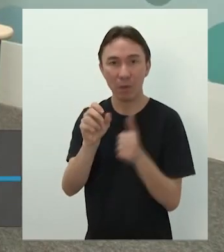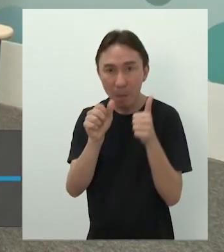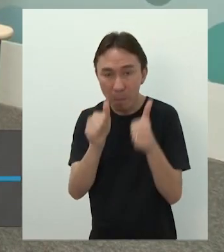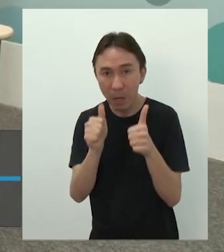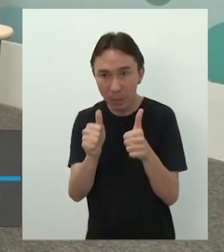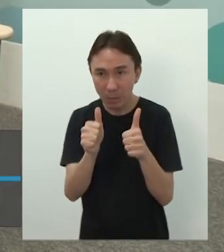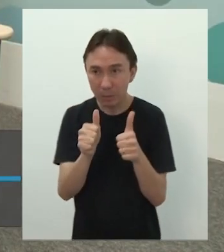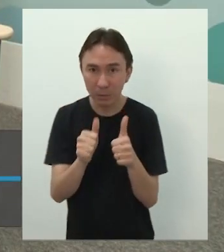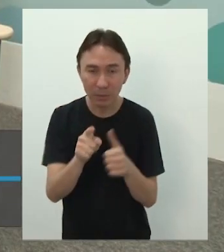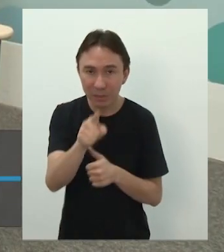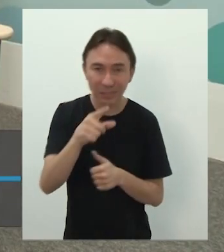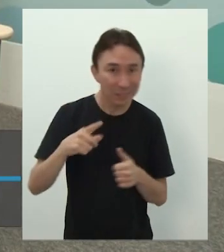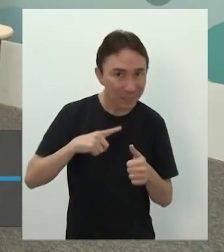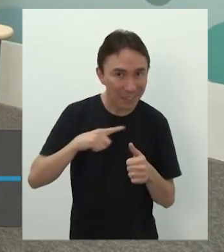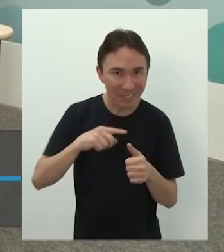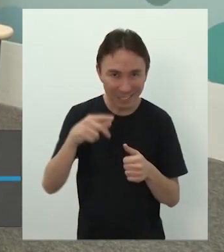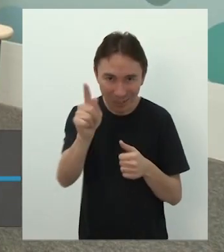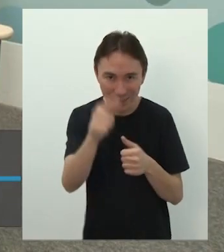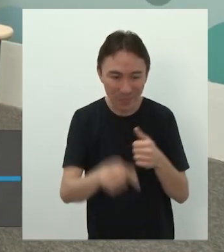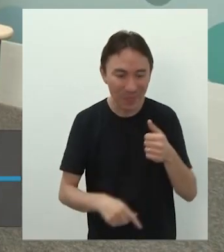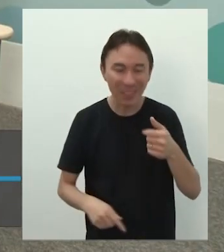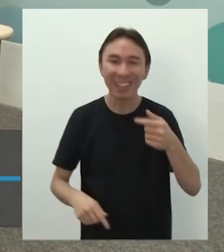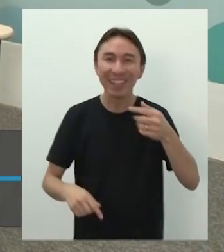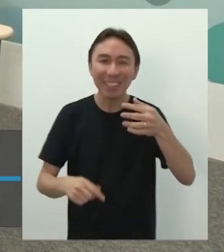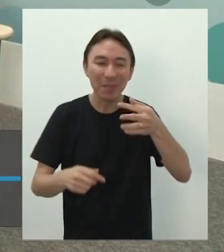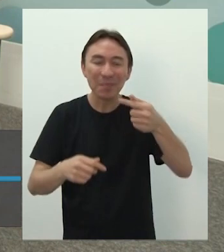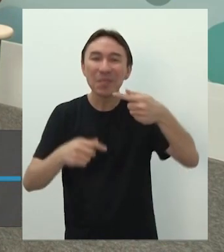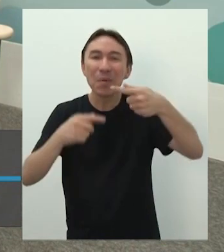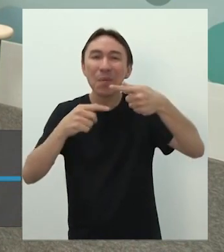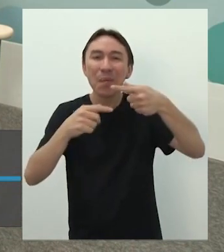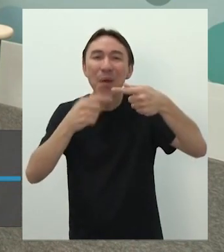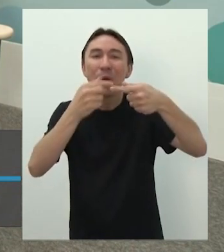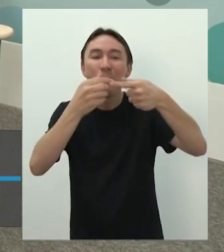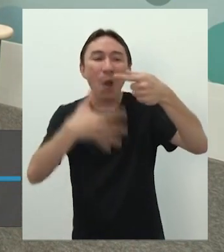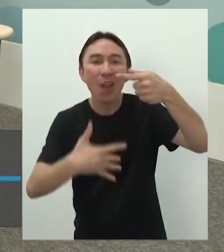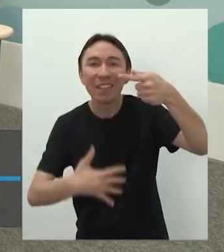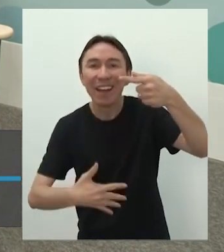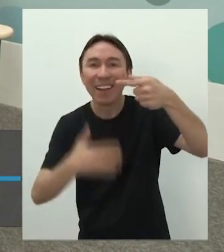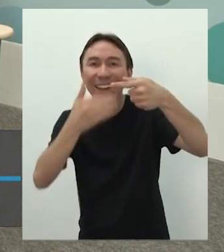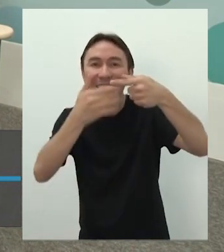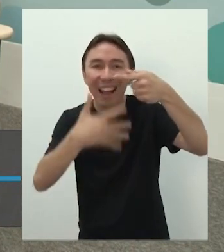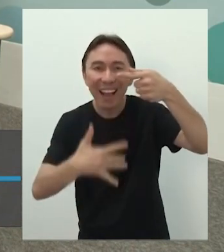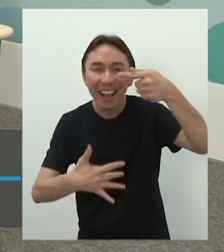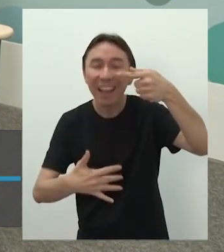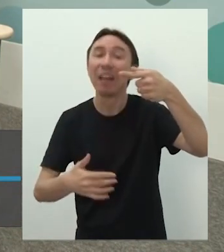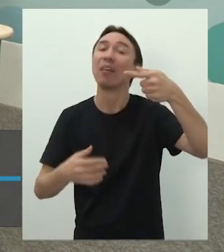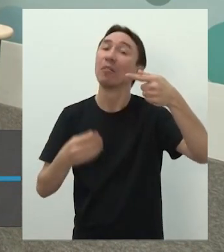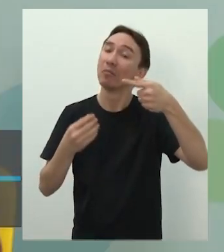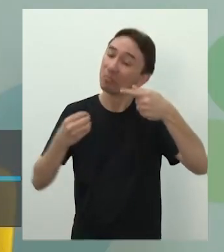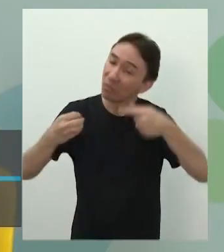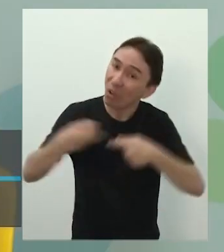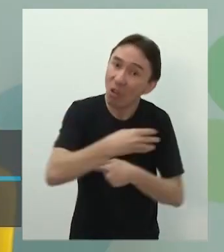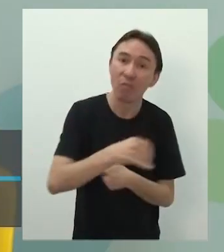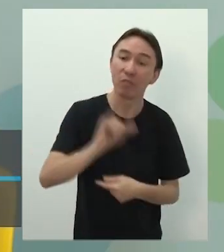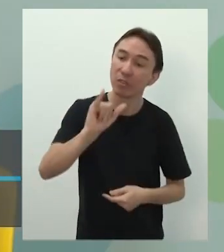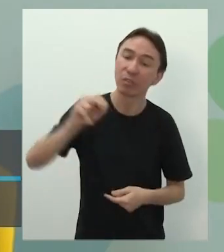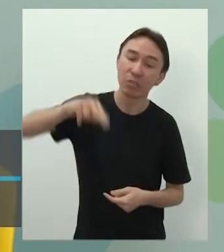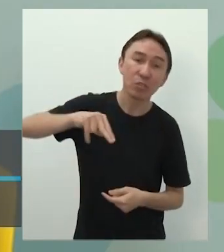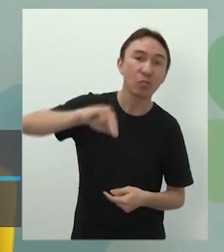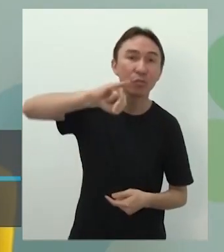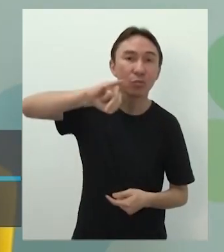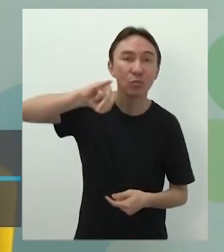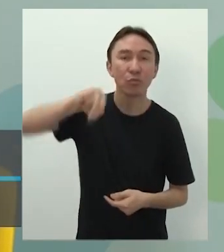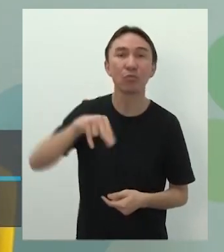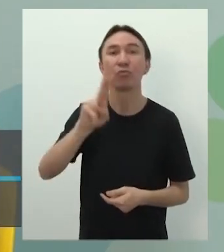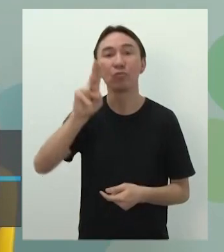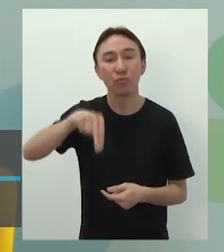Você não fez seu glossário? Lembra que eu pedi para vocês montarem? Isso. Por favor. lá no seu glossário. Palavra nova. Injunção. Injunção. A injunção. É